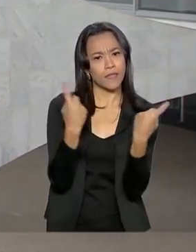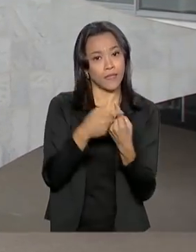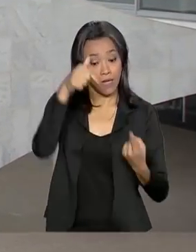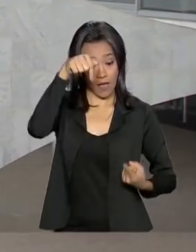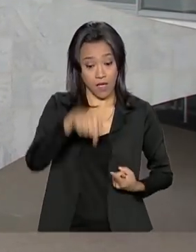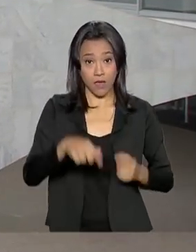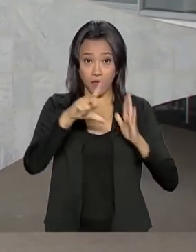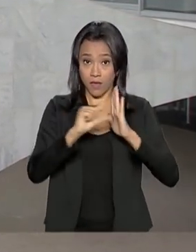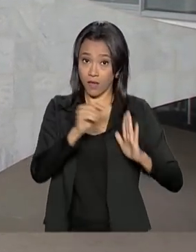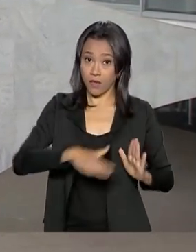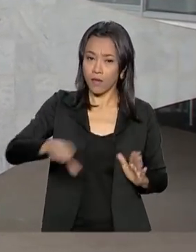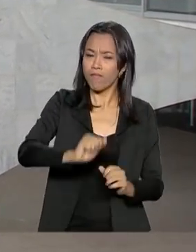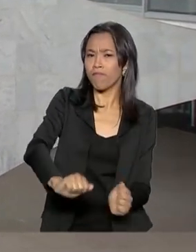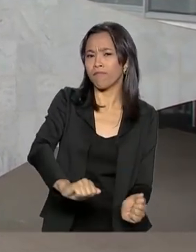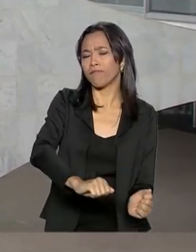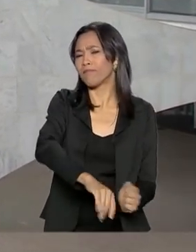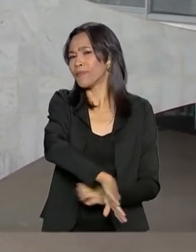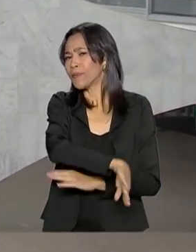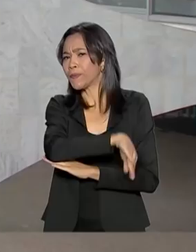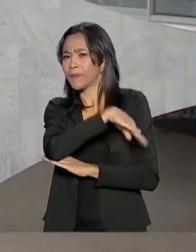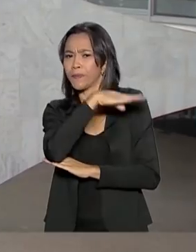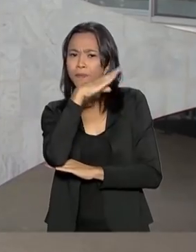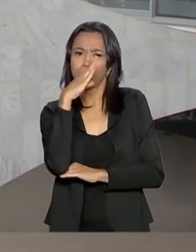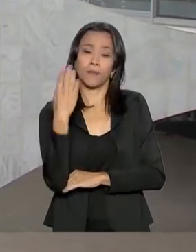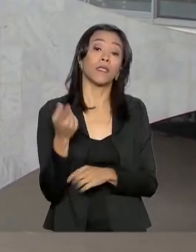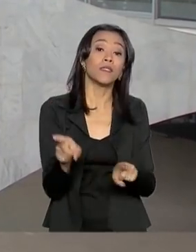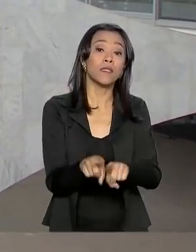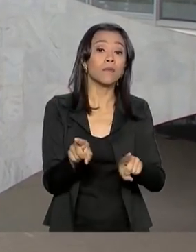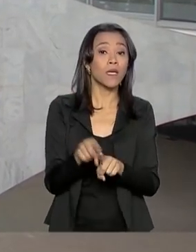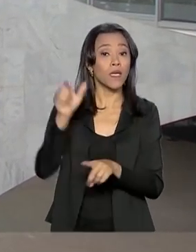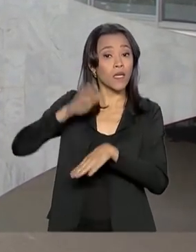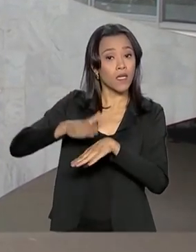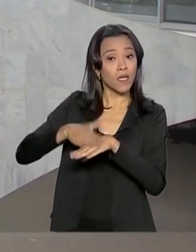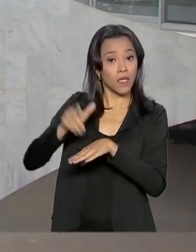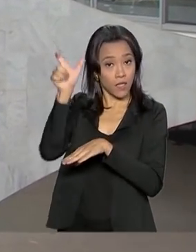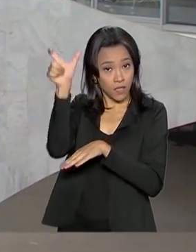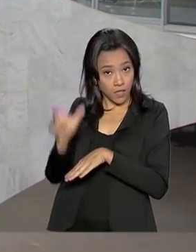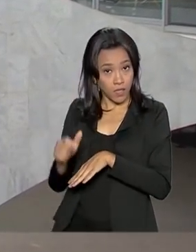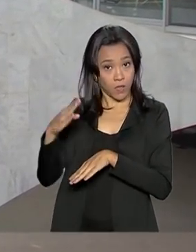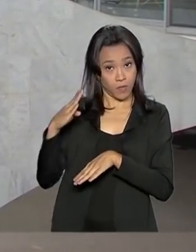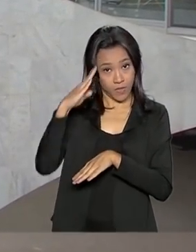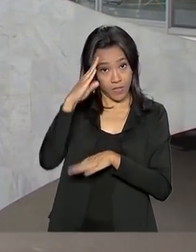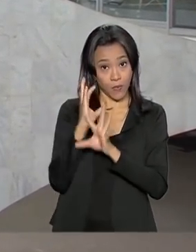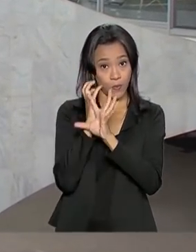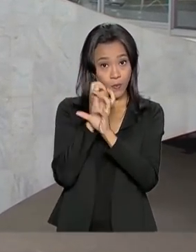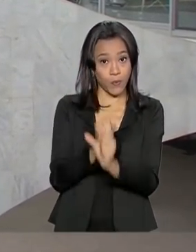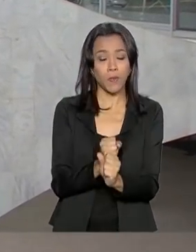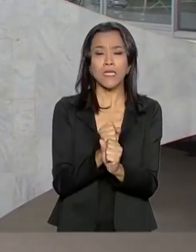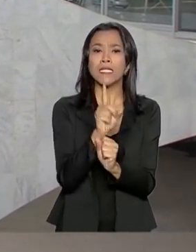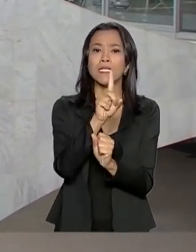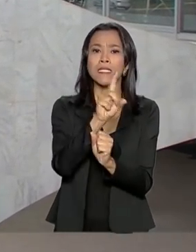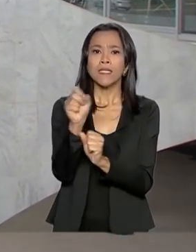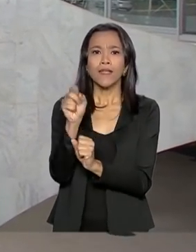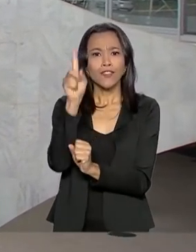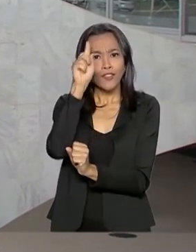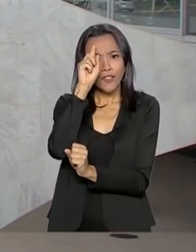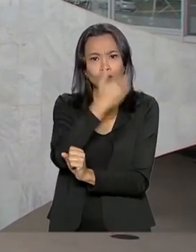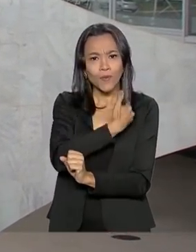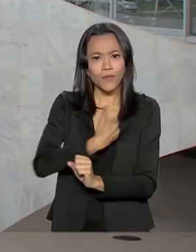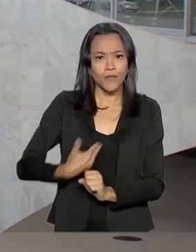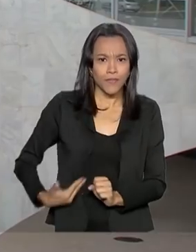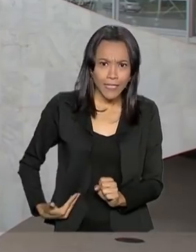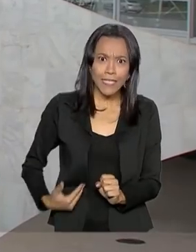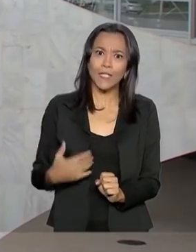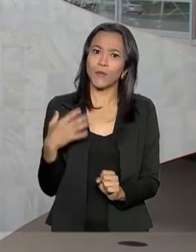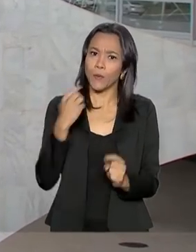Planalto durante todo o dia. E segundo o presidente, o governo completa 100 dias com algumas,